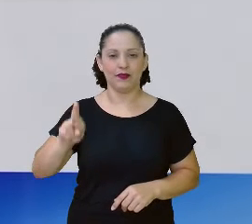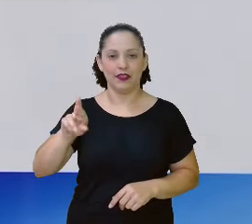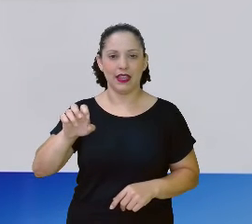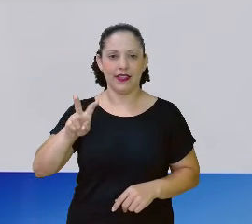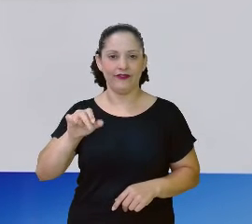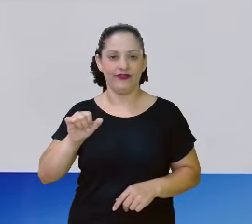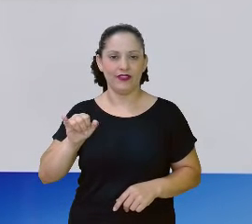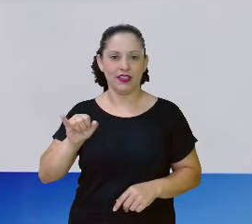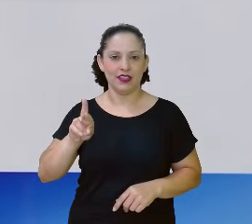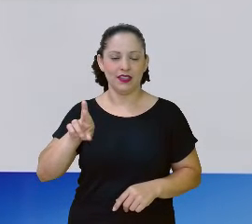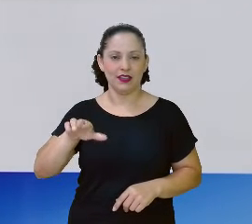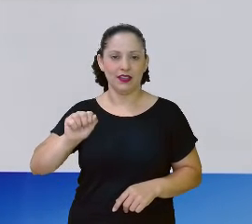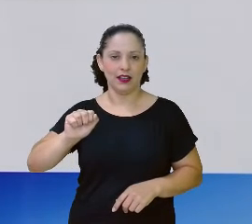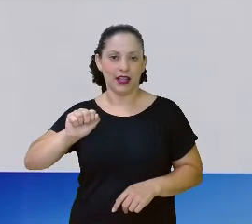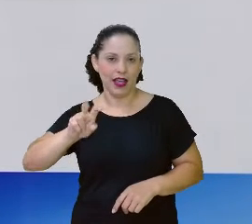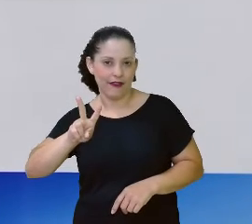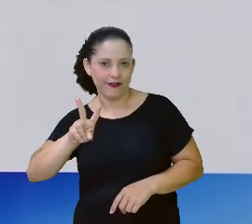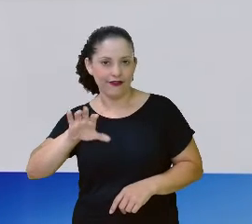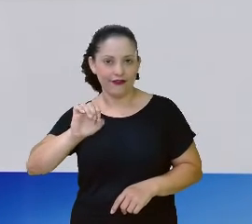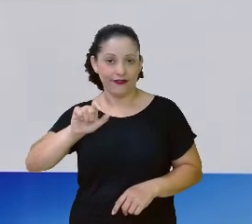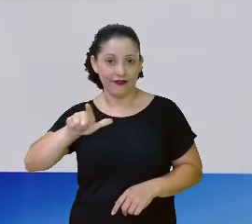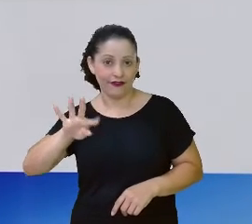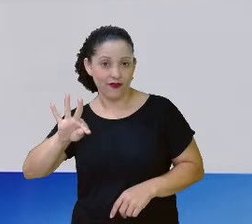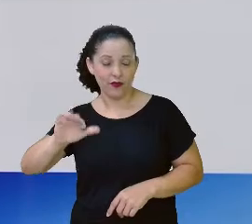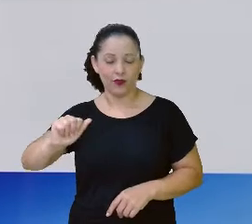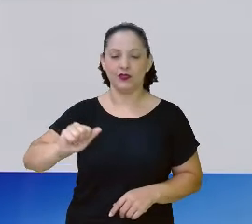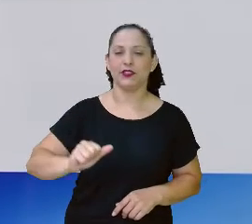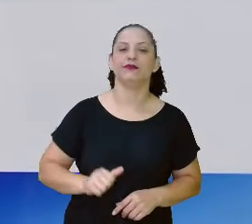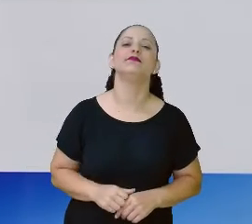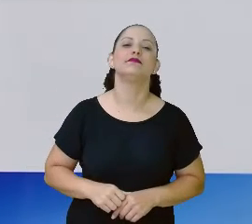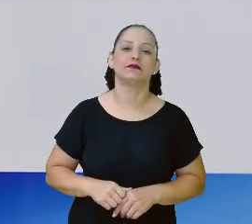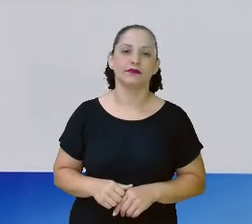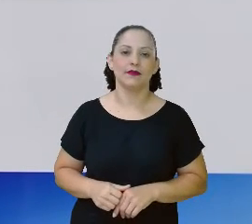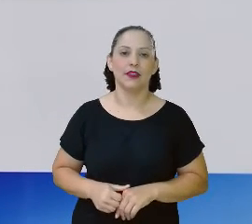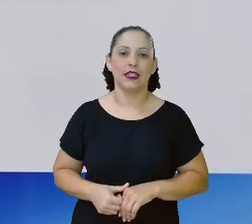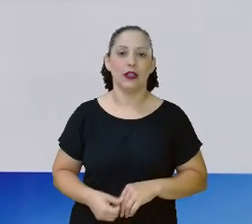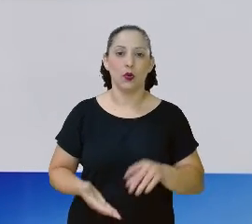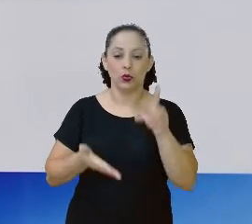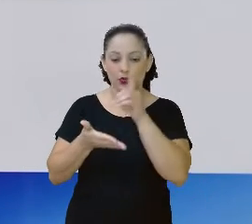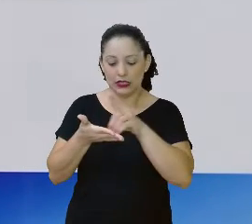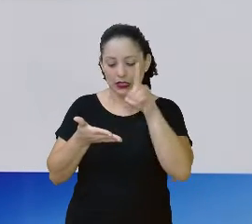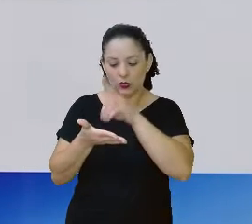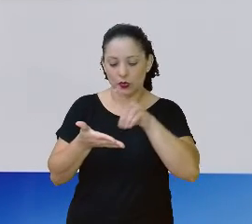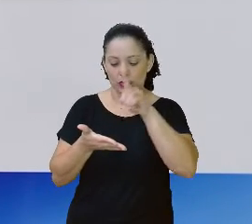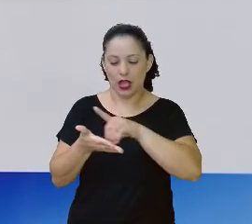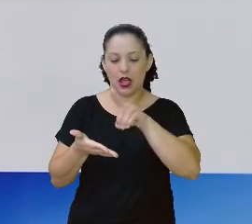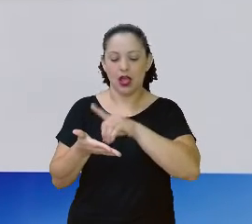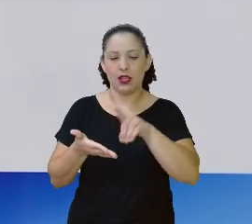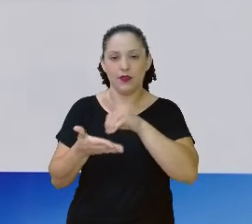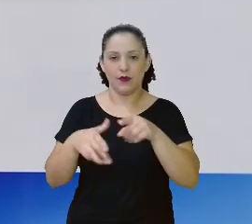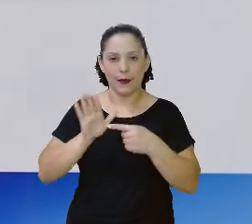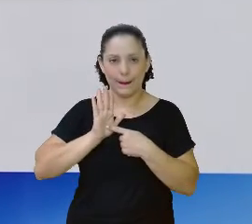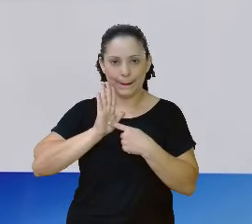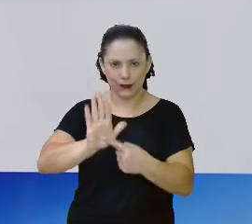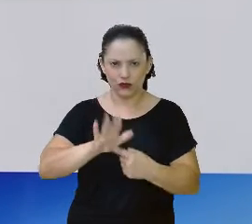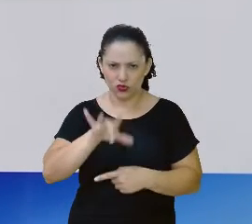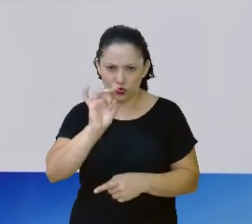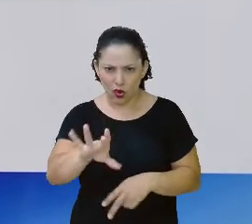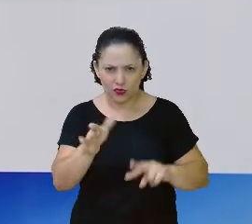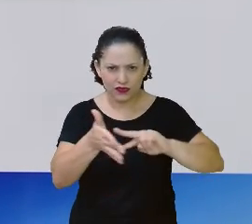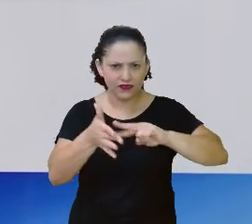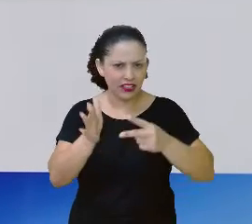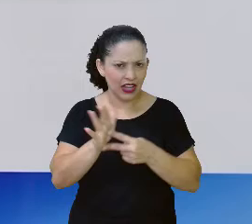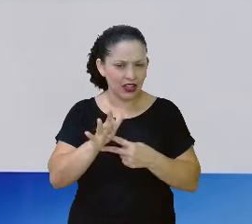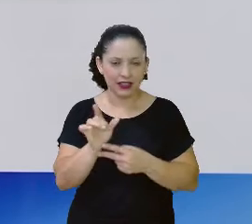reviravolta, uma reviravolta. Então, é substantivo feminino. Veja que o dicionário não traz apenas o significado